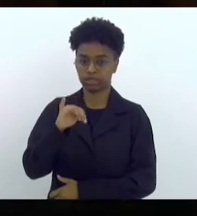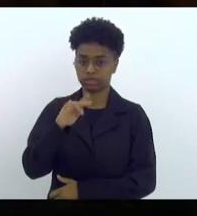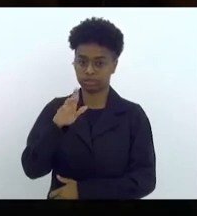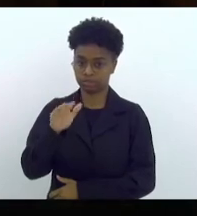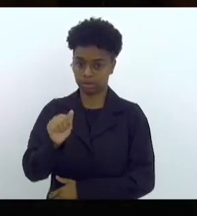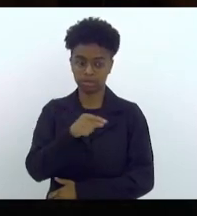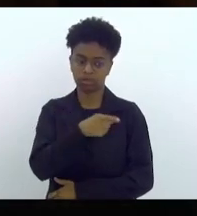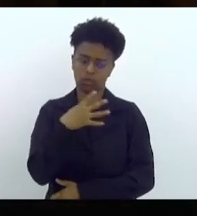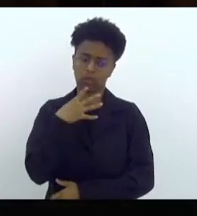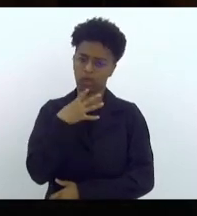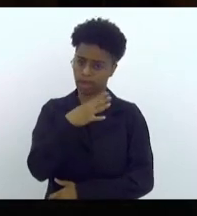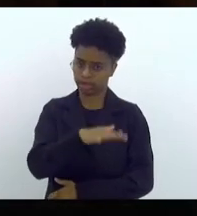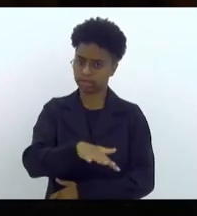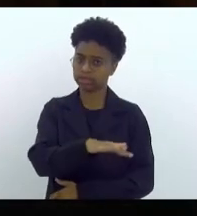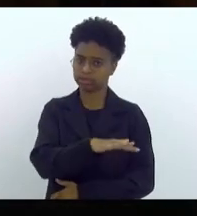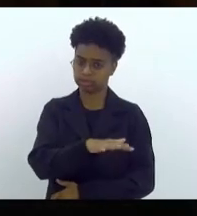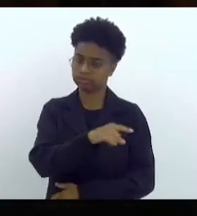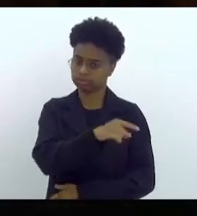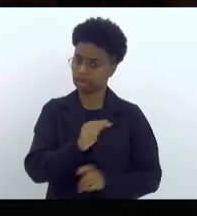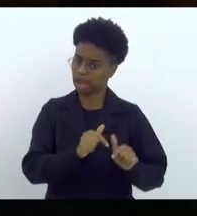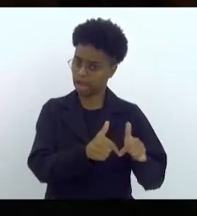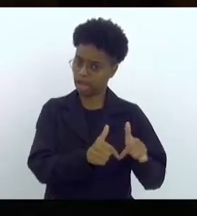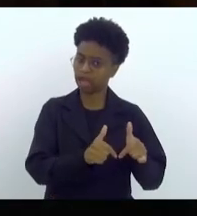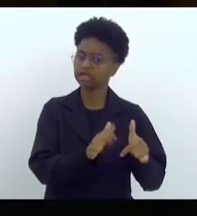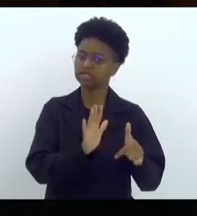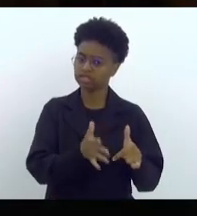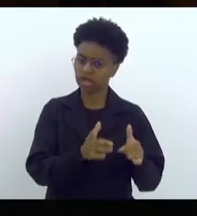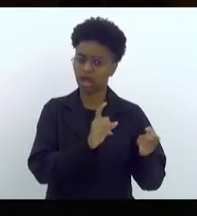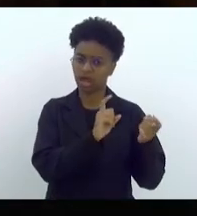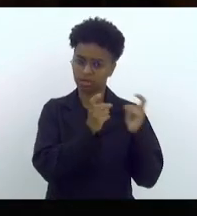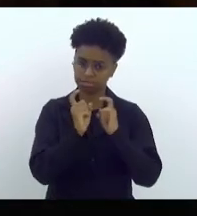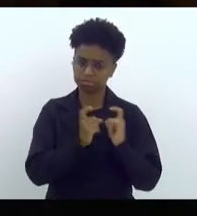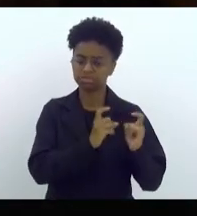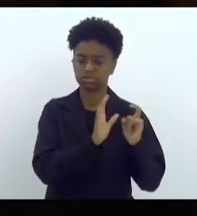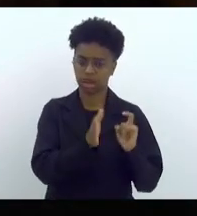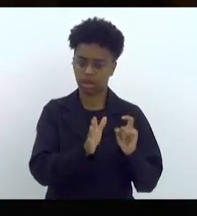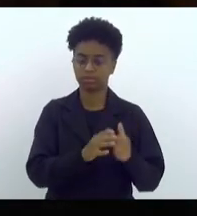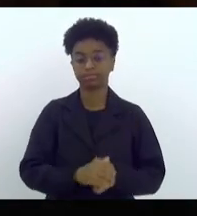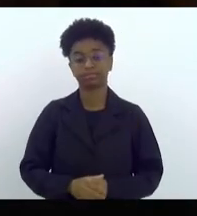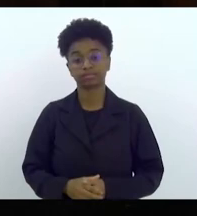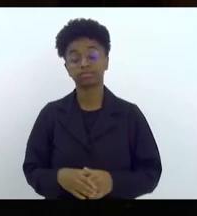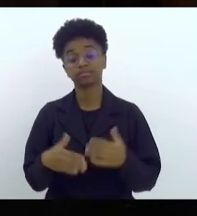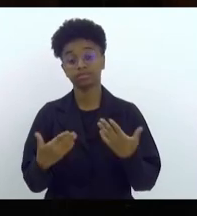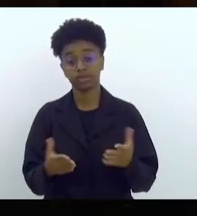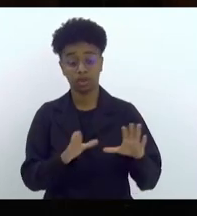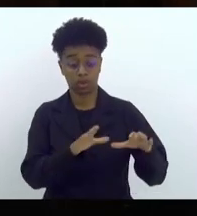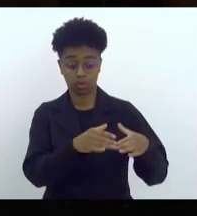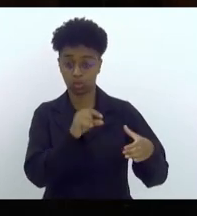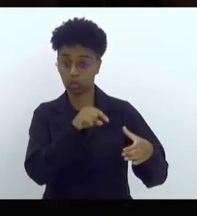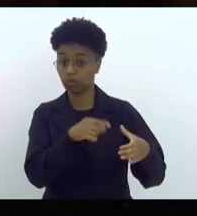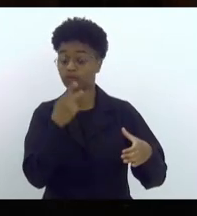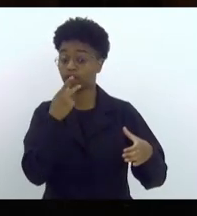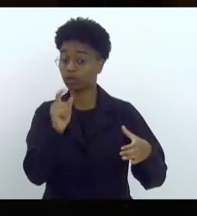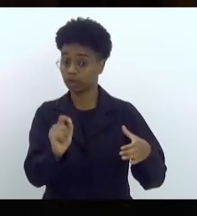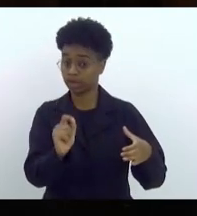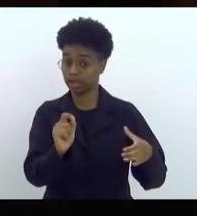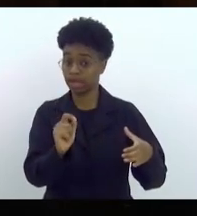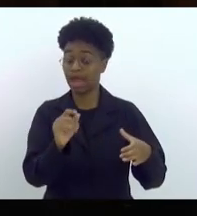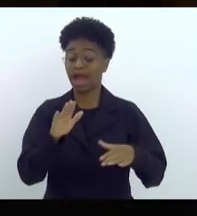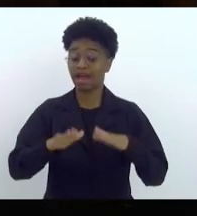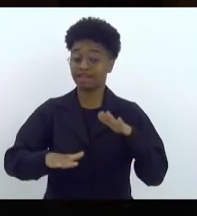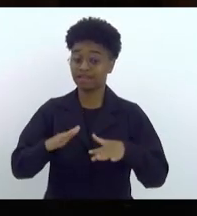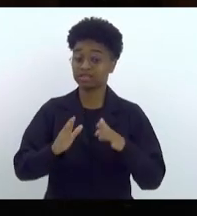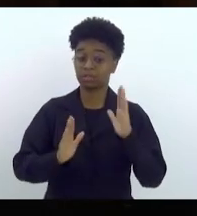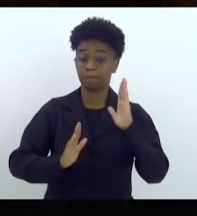uma região que vossa excelência atua, já fez audiências. Então, o eles dizem? Quando tem muitas